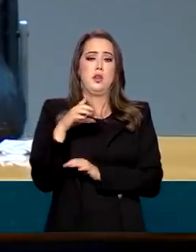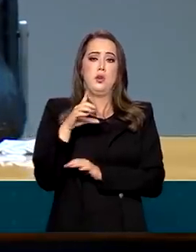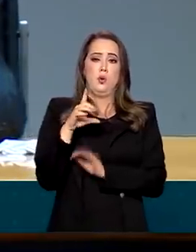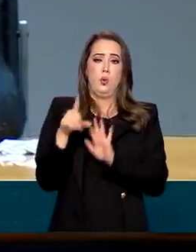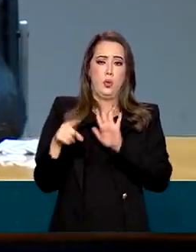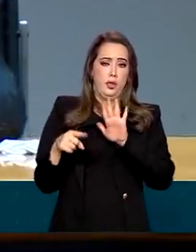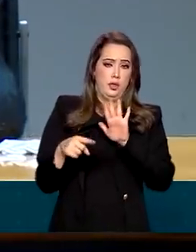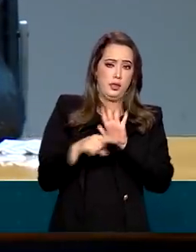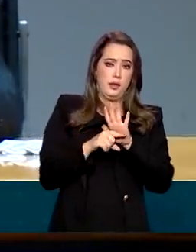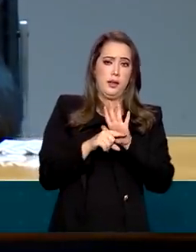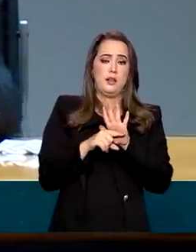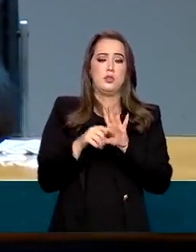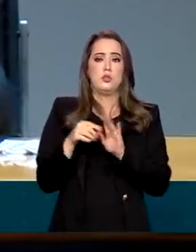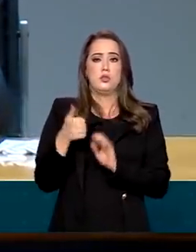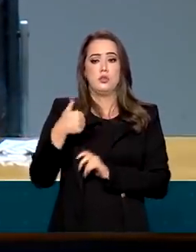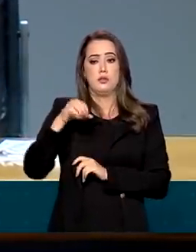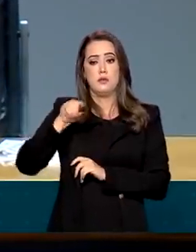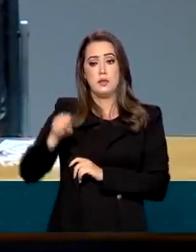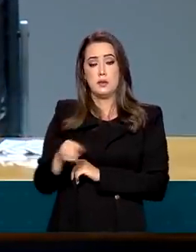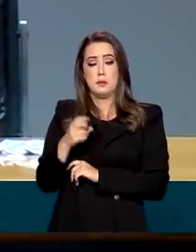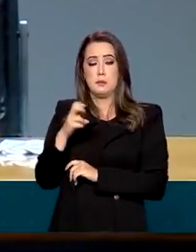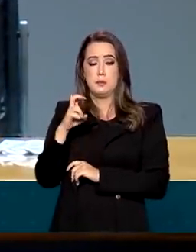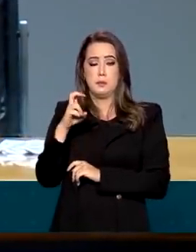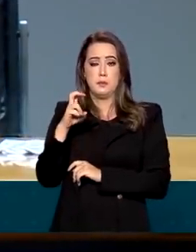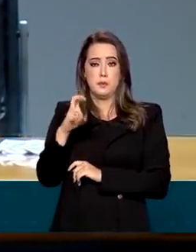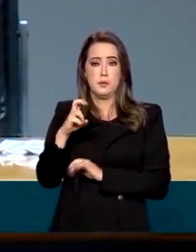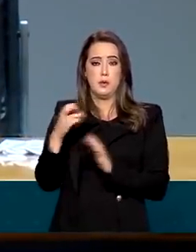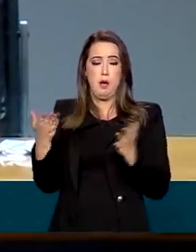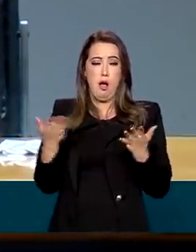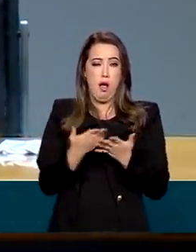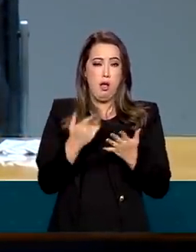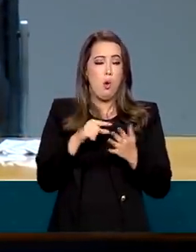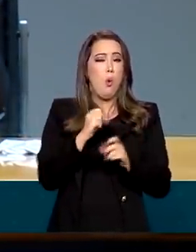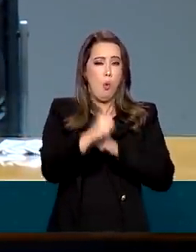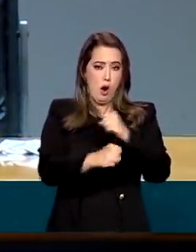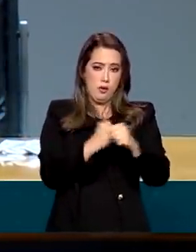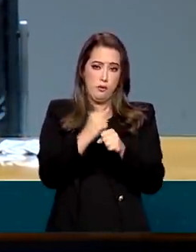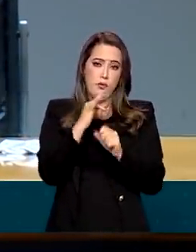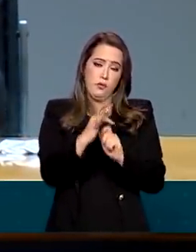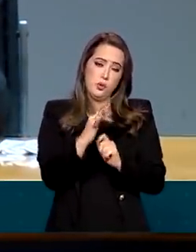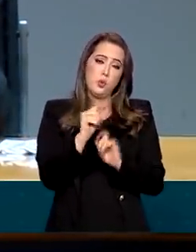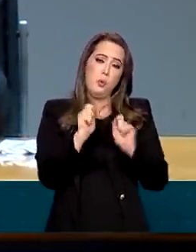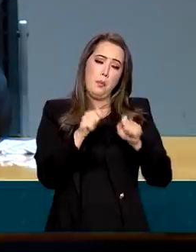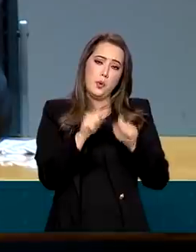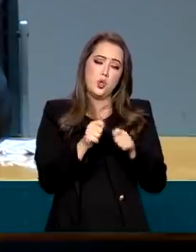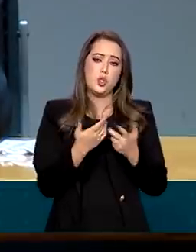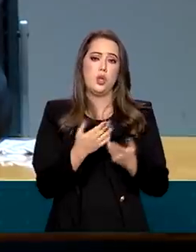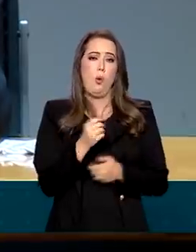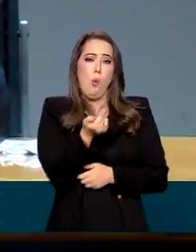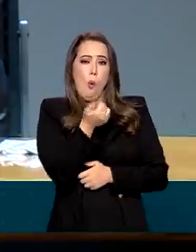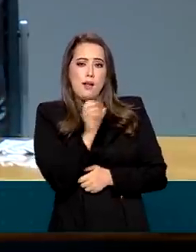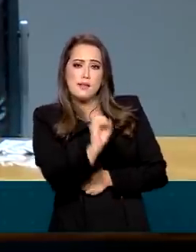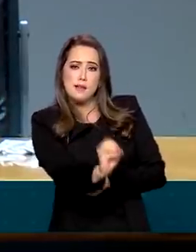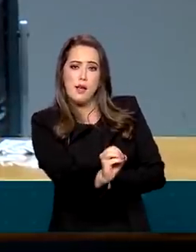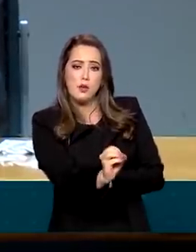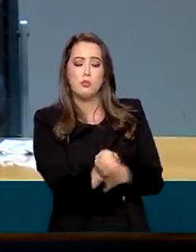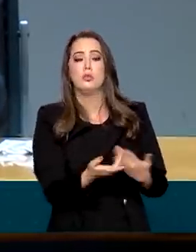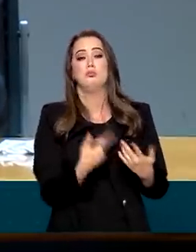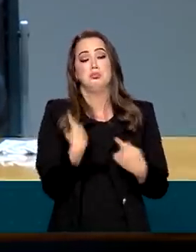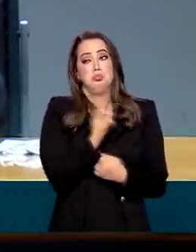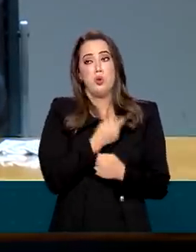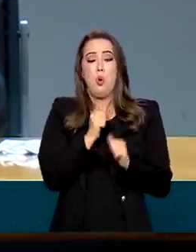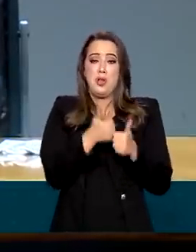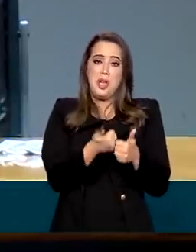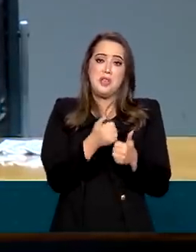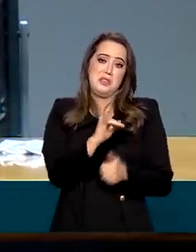,5%, e o ano que vem ele podia chegar a quase zero. Então, que seja um déficit de 1%, que seja um déficit de 1